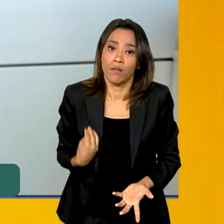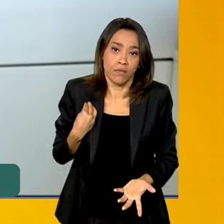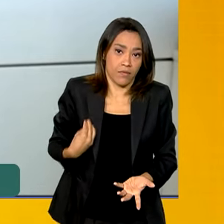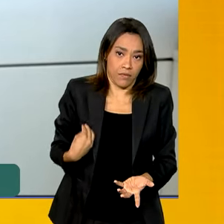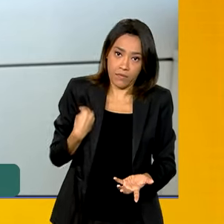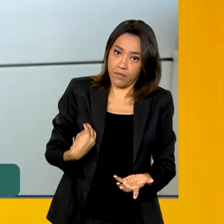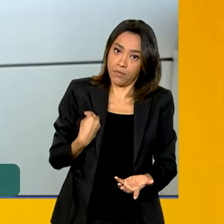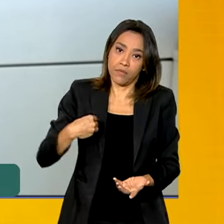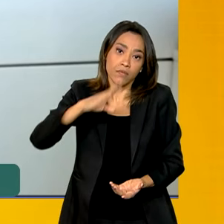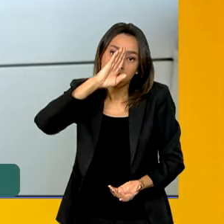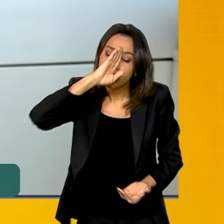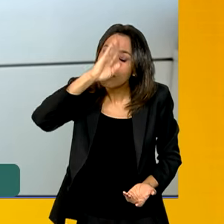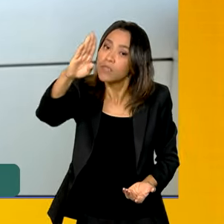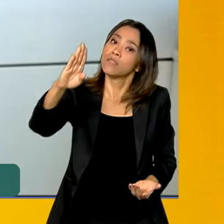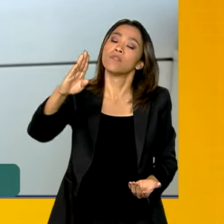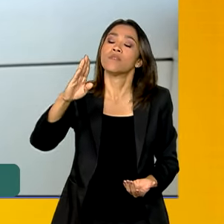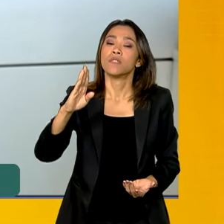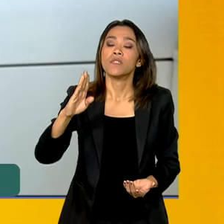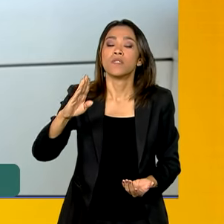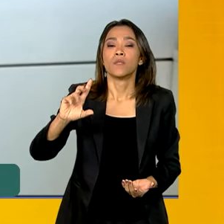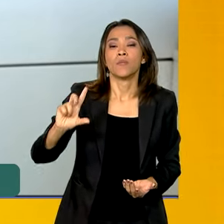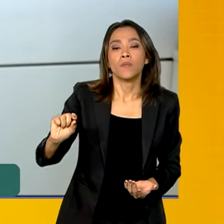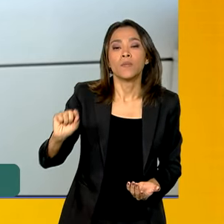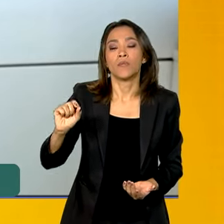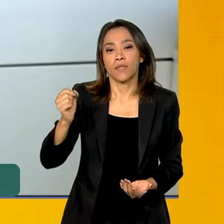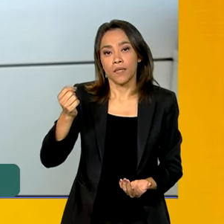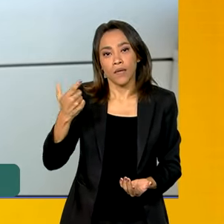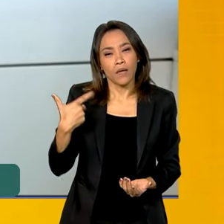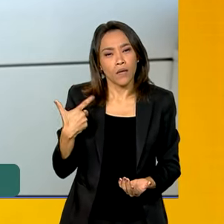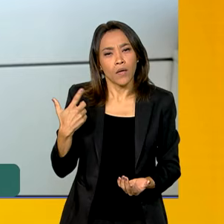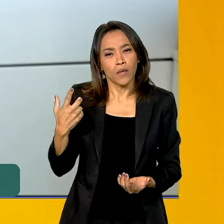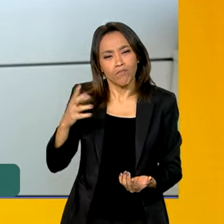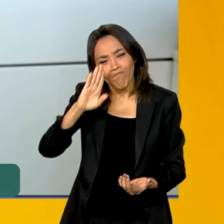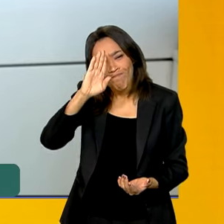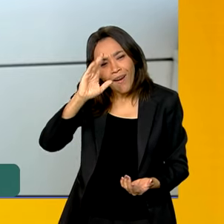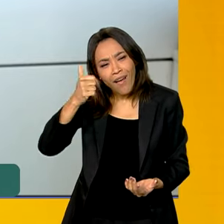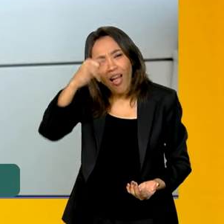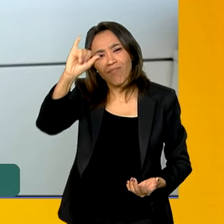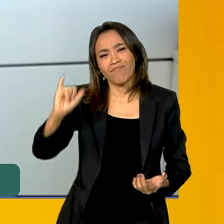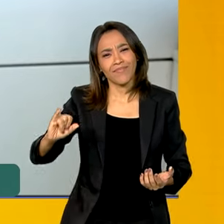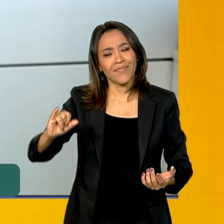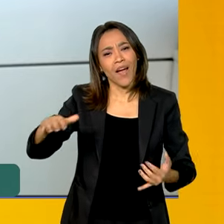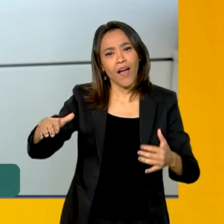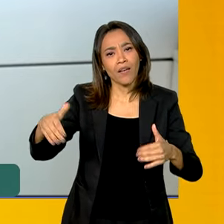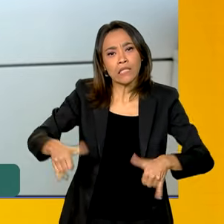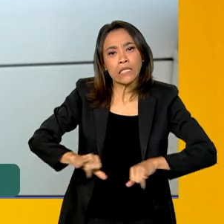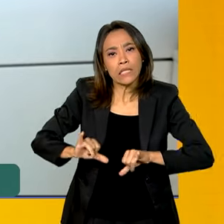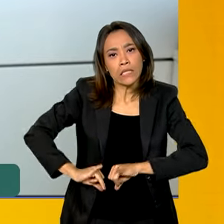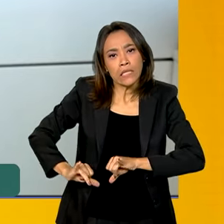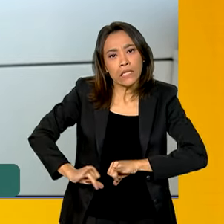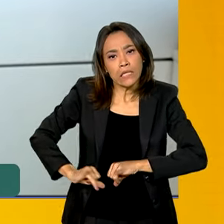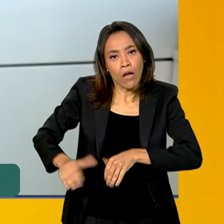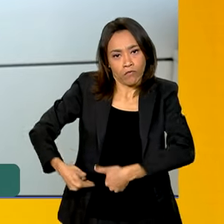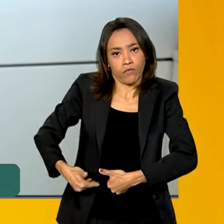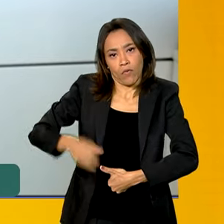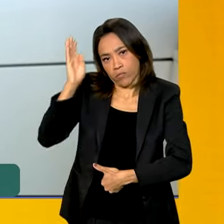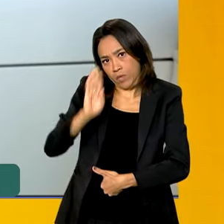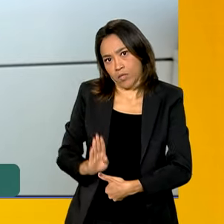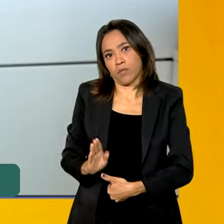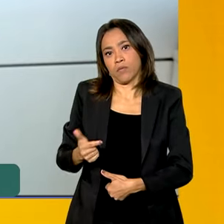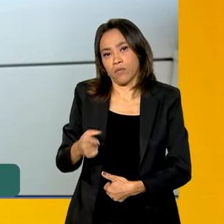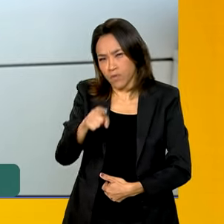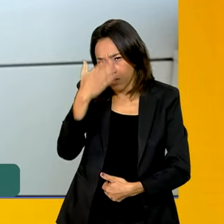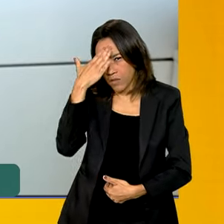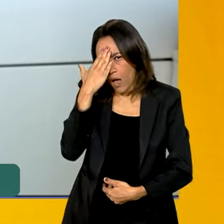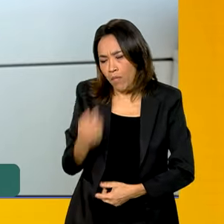principalmente para que ele fosse atuado no combate à fome no nosso país. Se a gente lembrar o que era